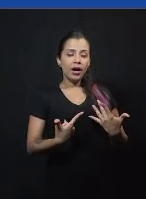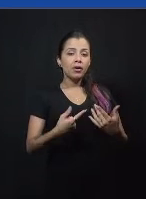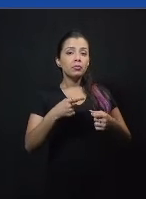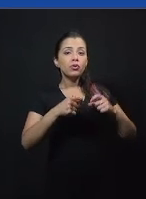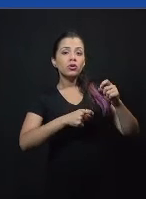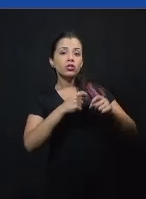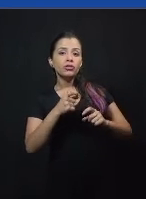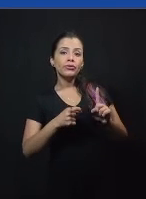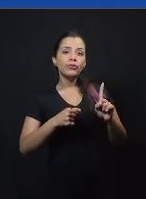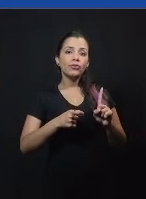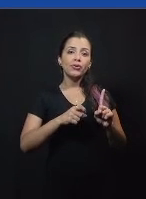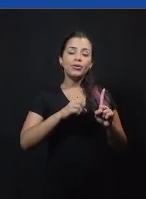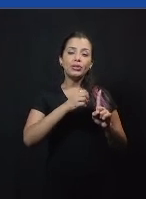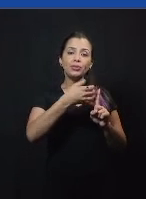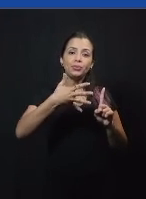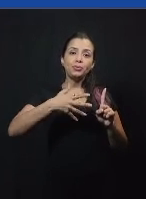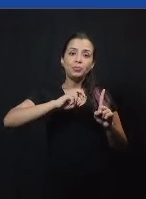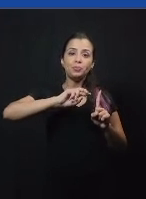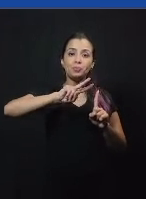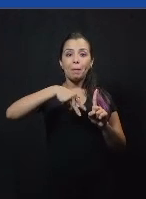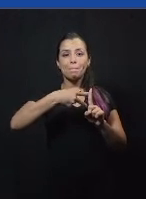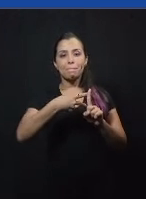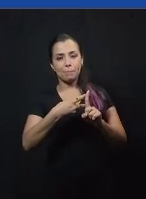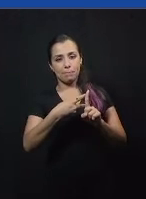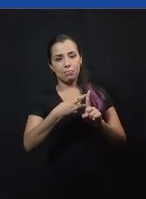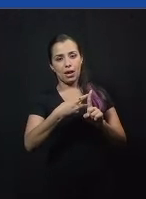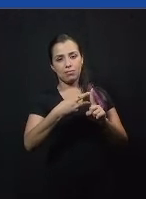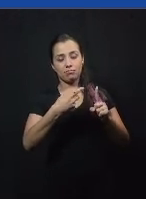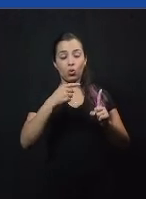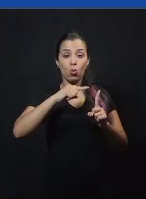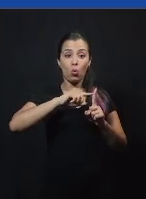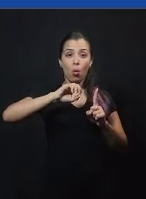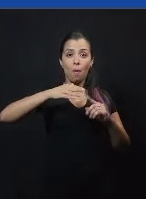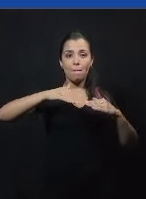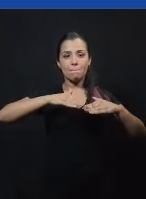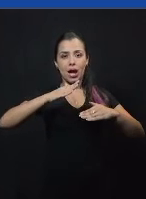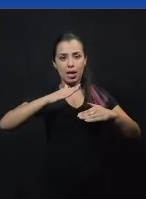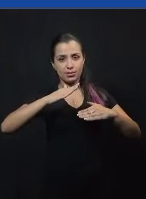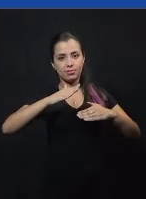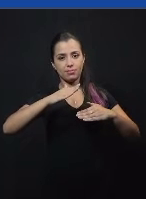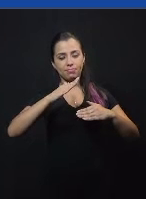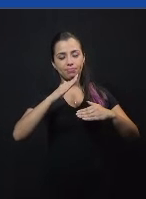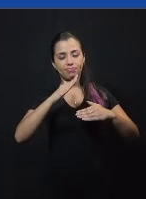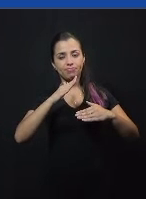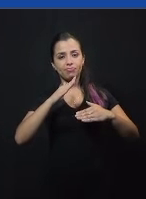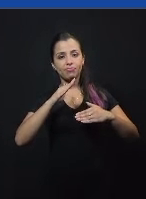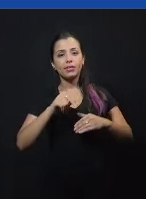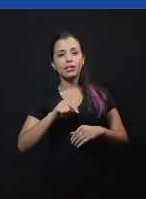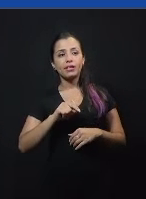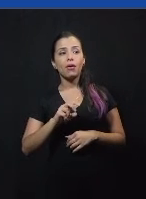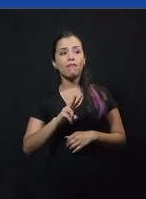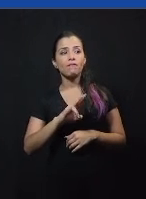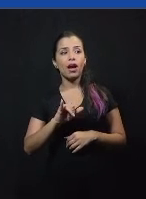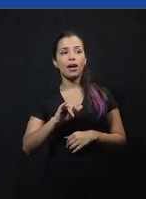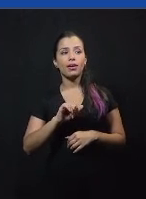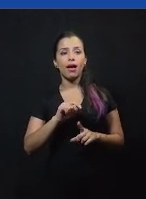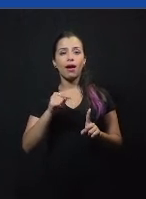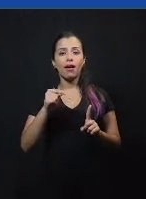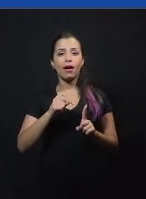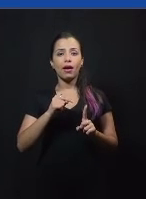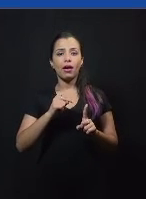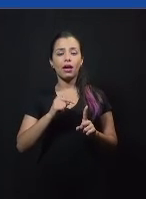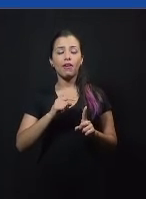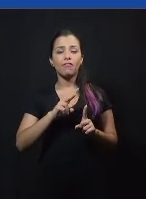apoio que devem ser sustentados durante o debate. E quem vai representar, né? O time da defesa é a vitória. E o time da